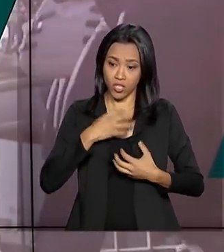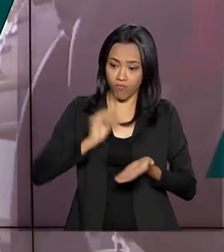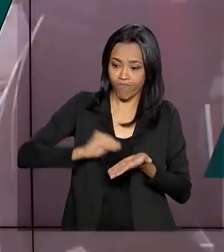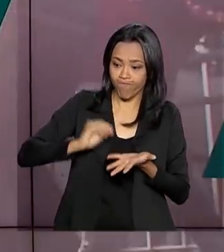na justiça.